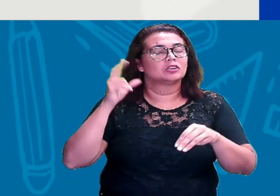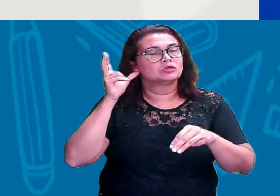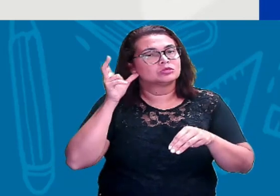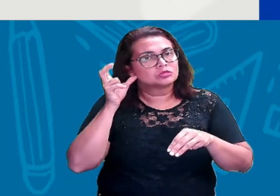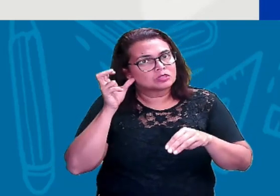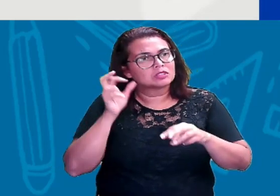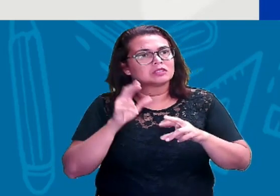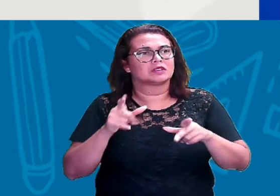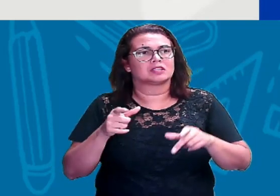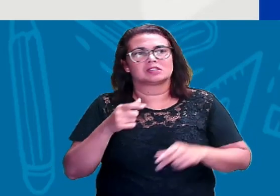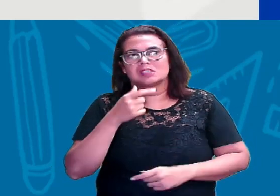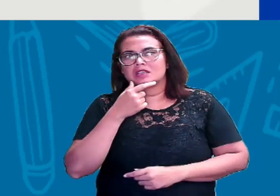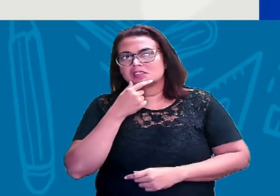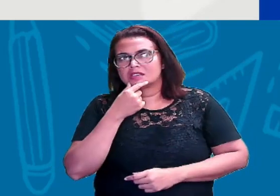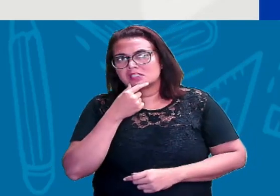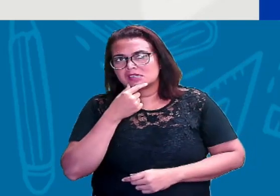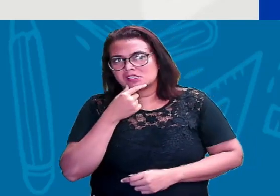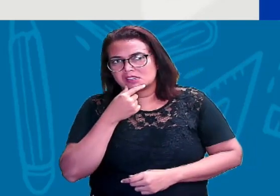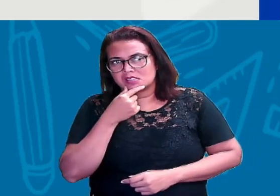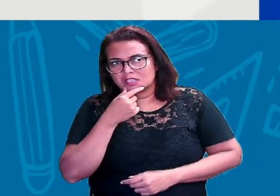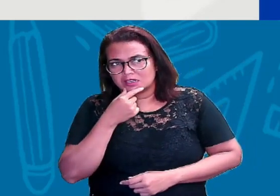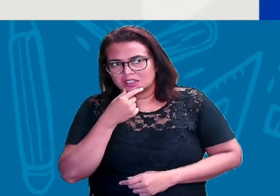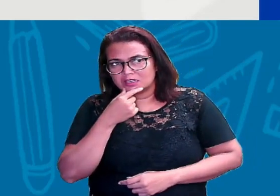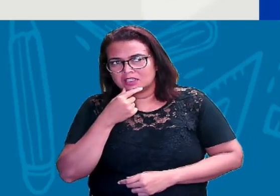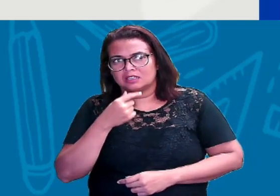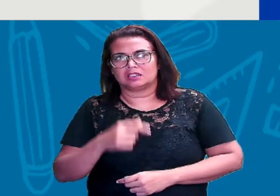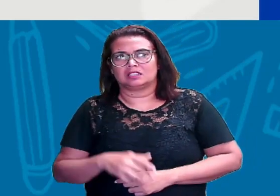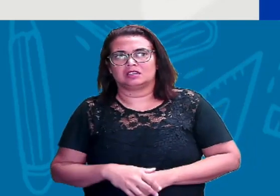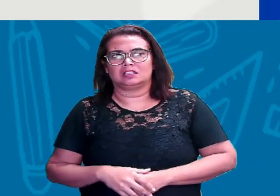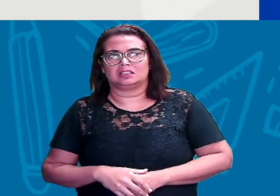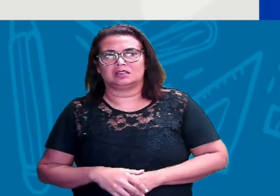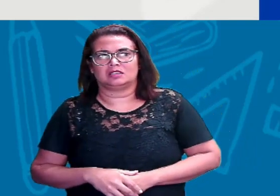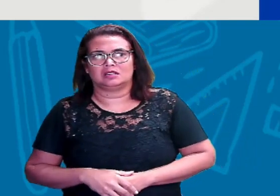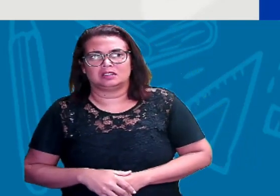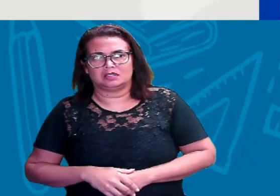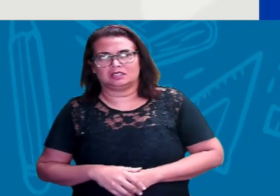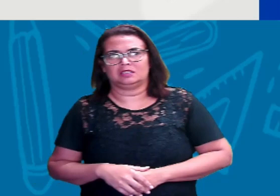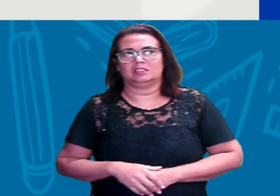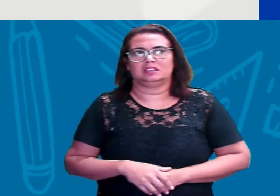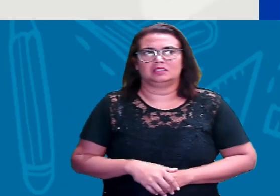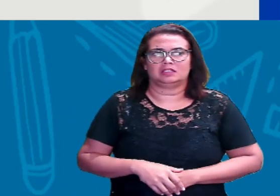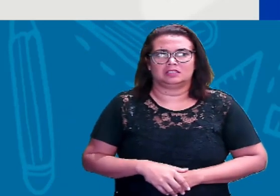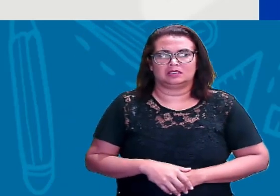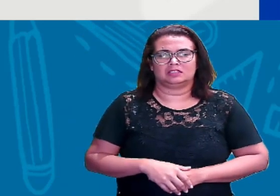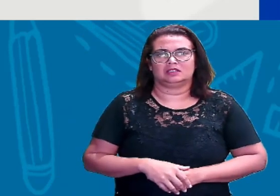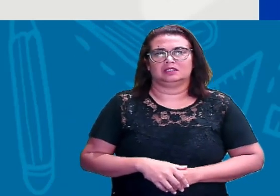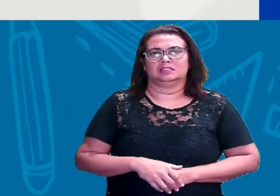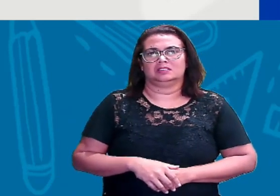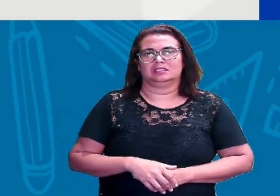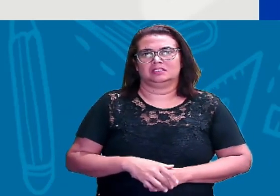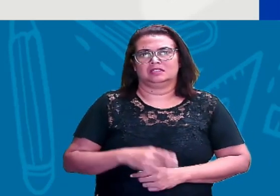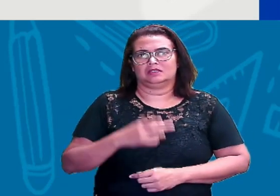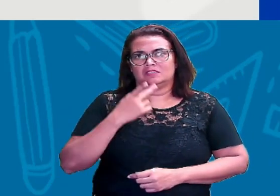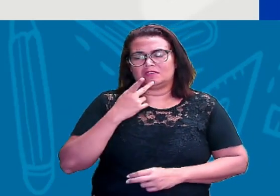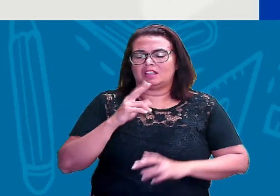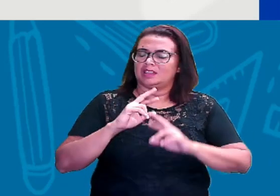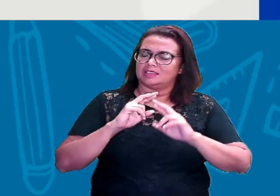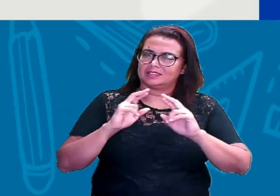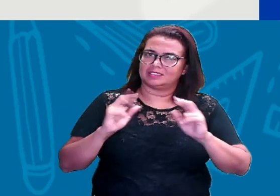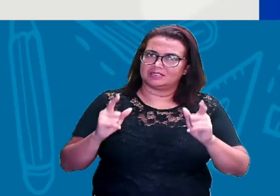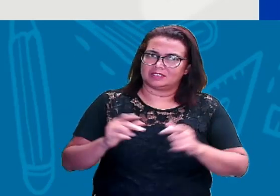inglês, é como se ela não tivesse a última letra, E. Então, a gente para aí, M, M,